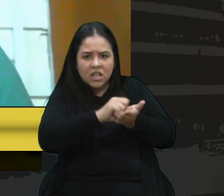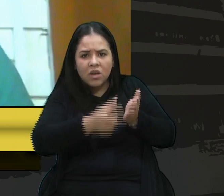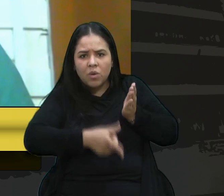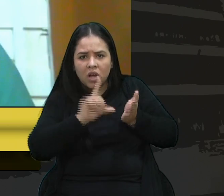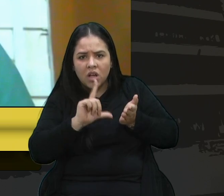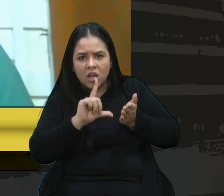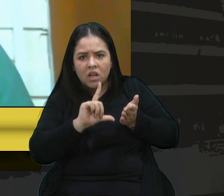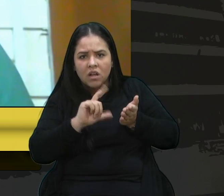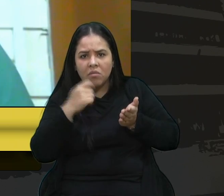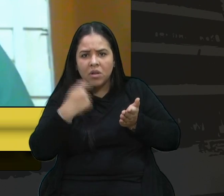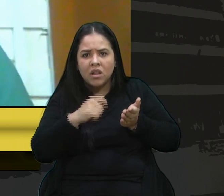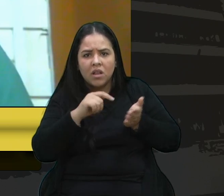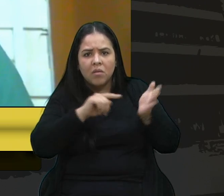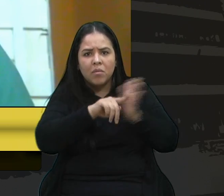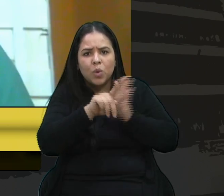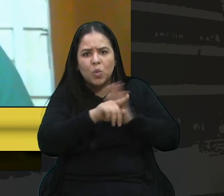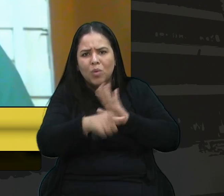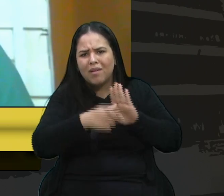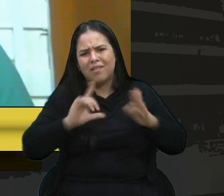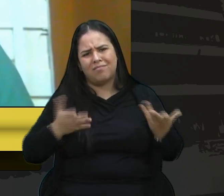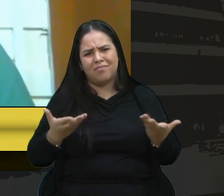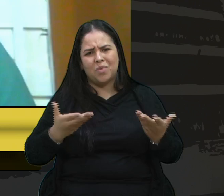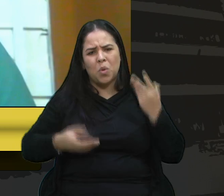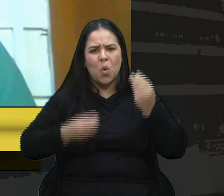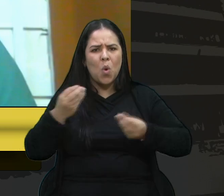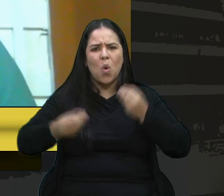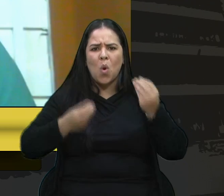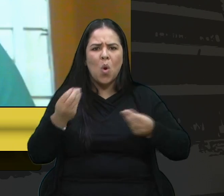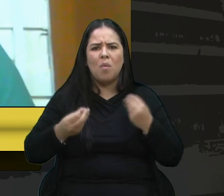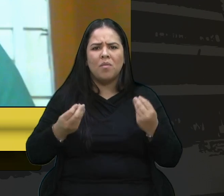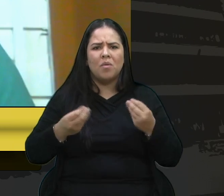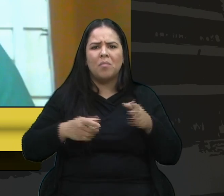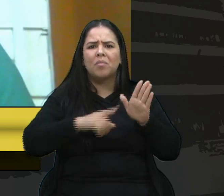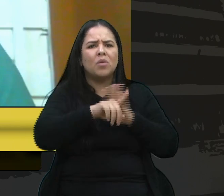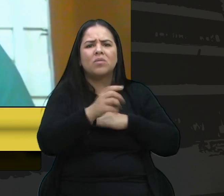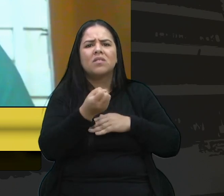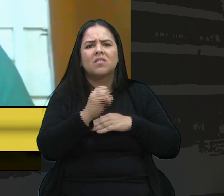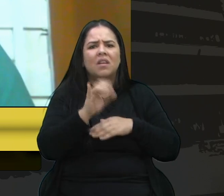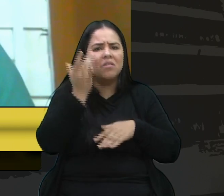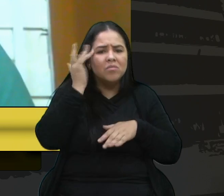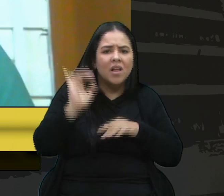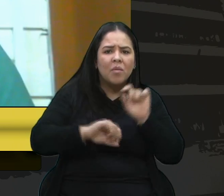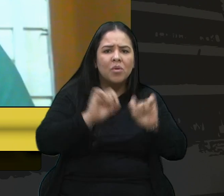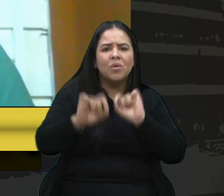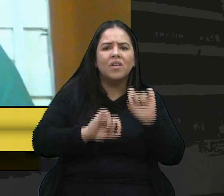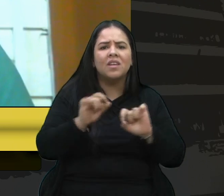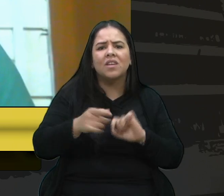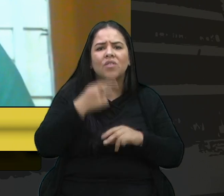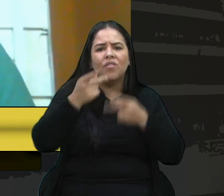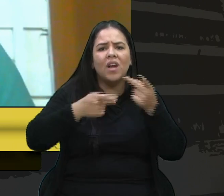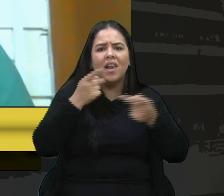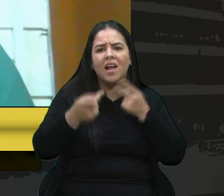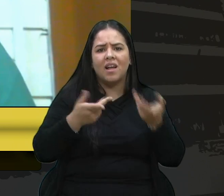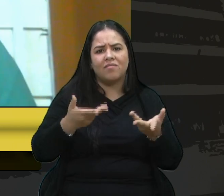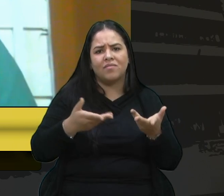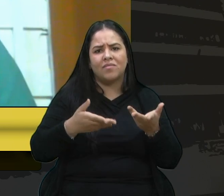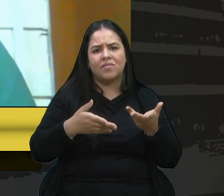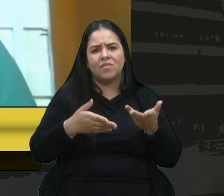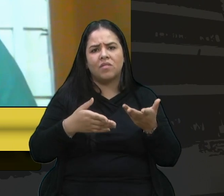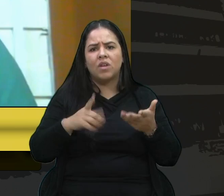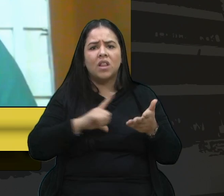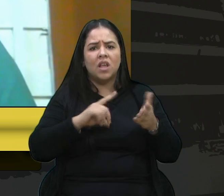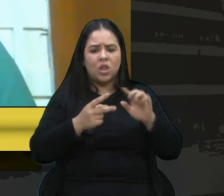perguntas antes. Como que a população vai fazer pergunta antes e nem conhece o programa? Bom, vai ter duas horas de